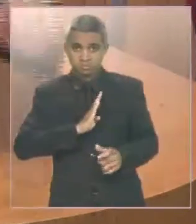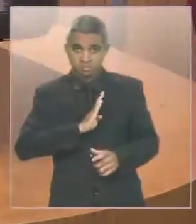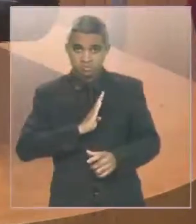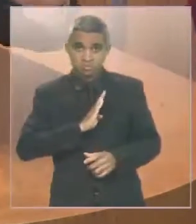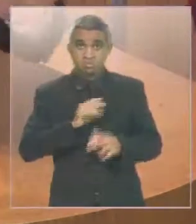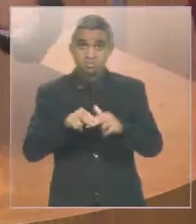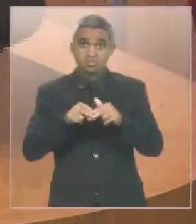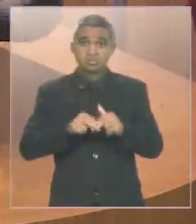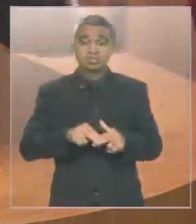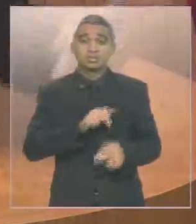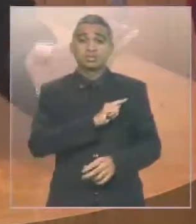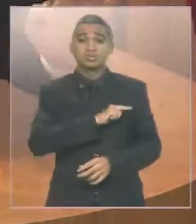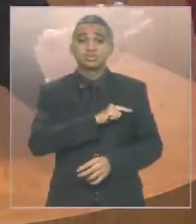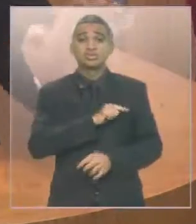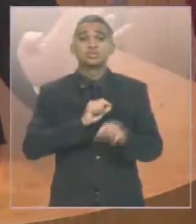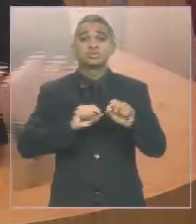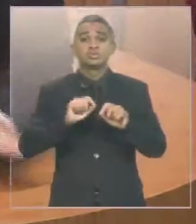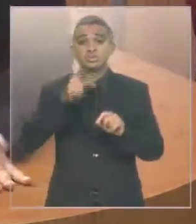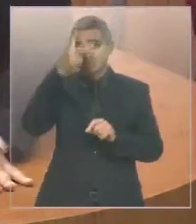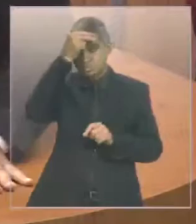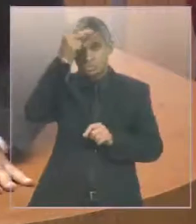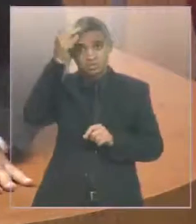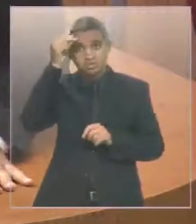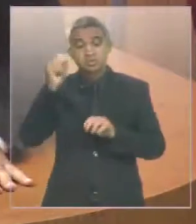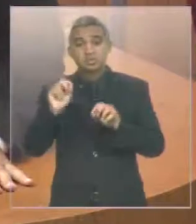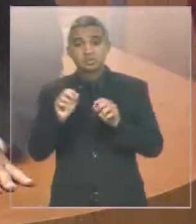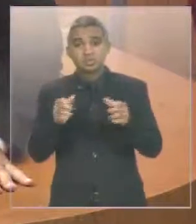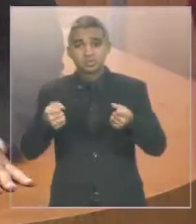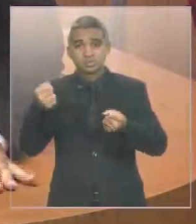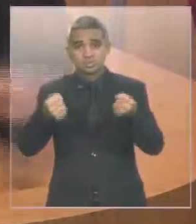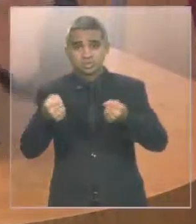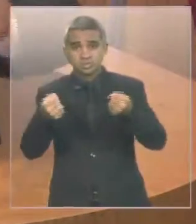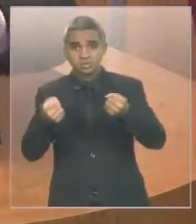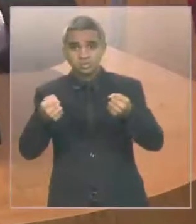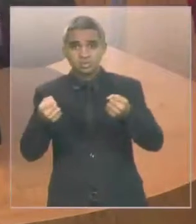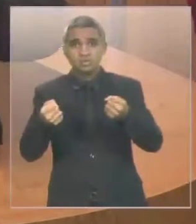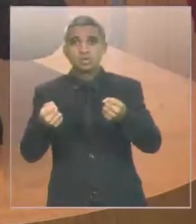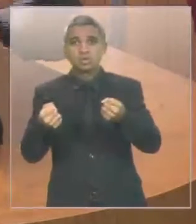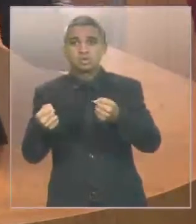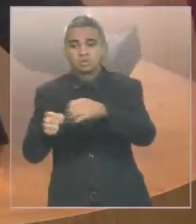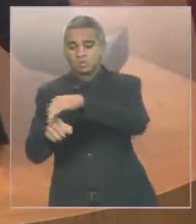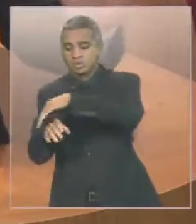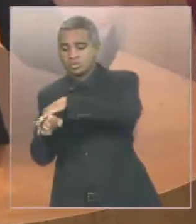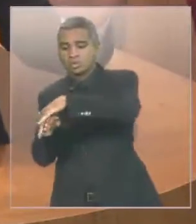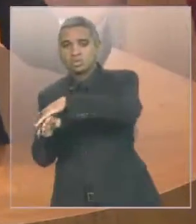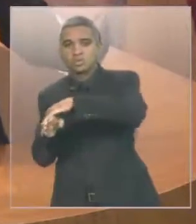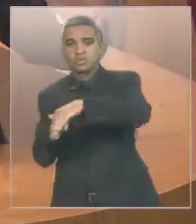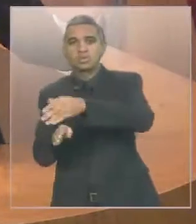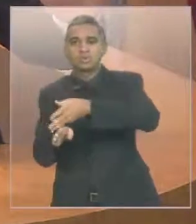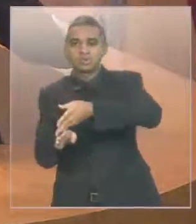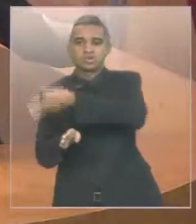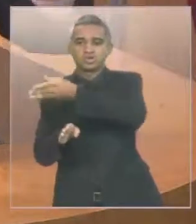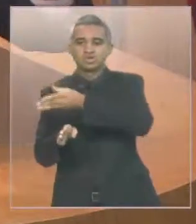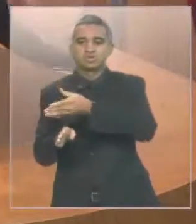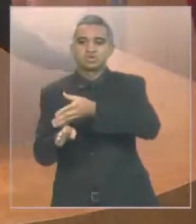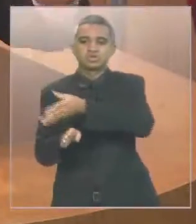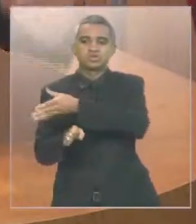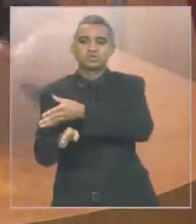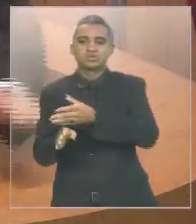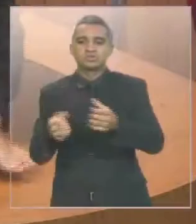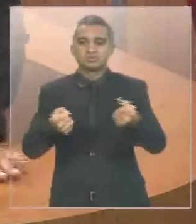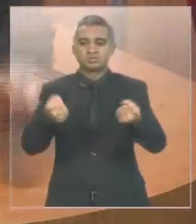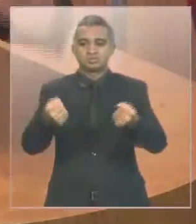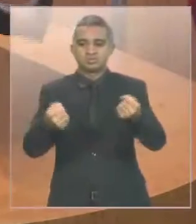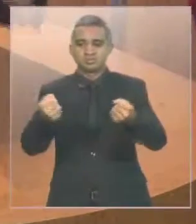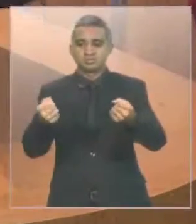tirou da caminhonete do deputado Eduardo Braide o adesivo. A caminhonete